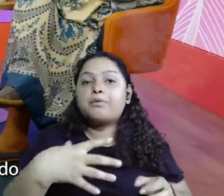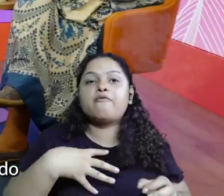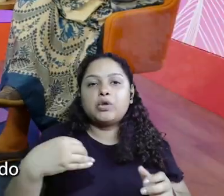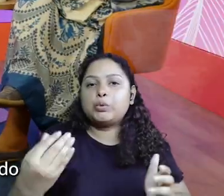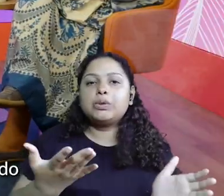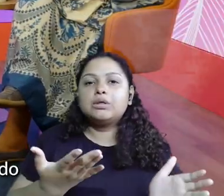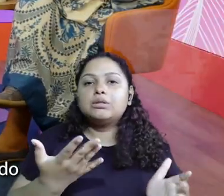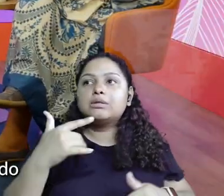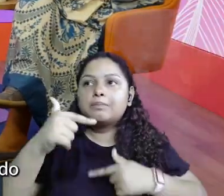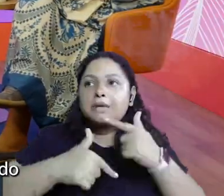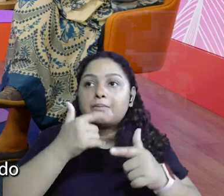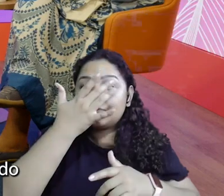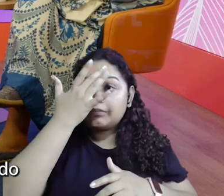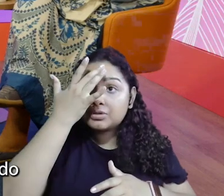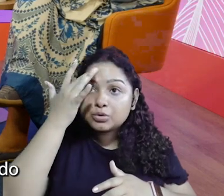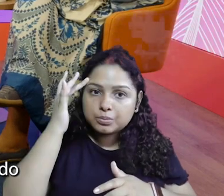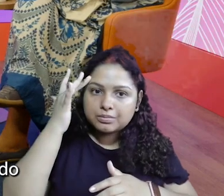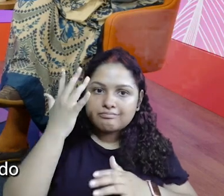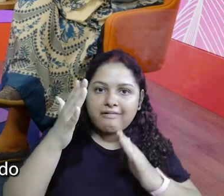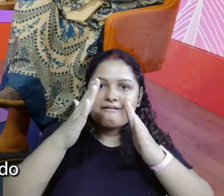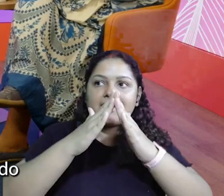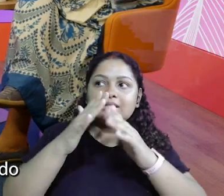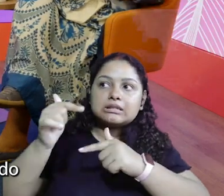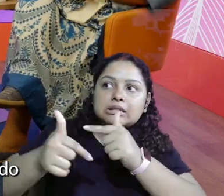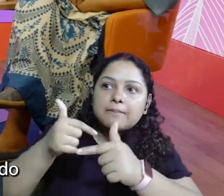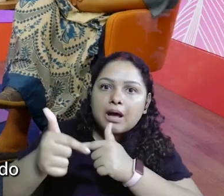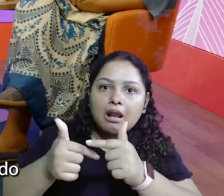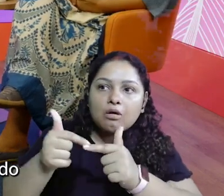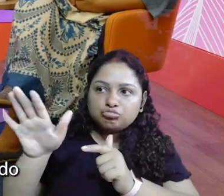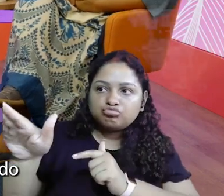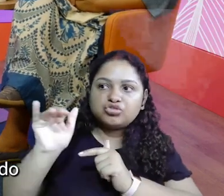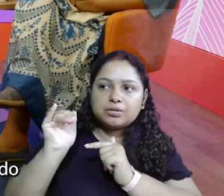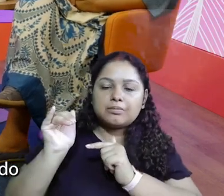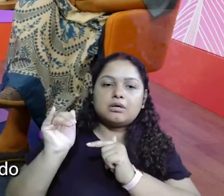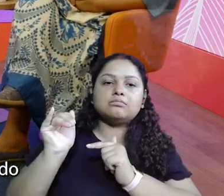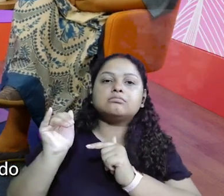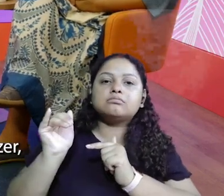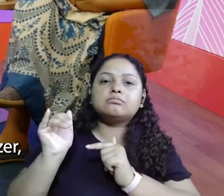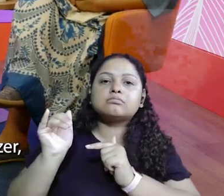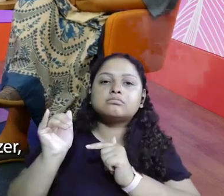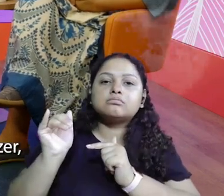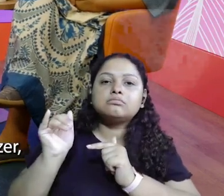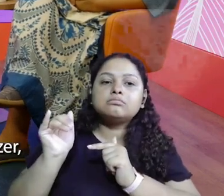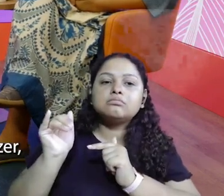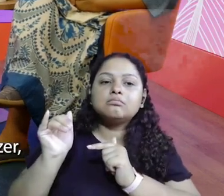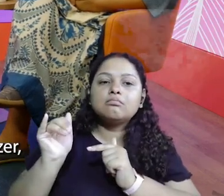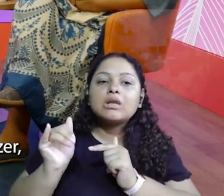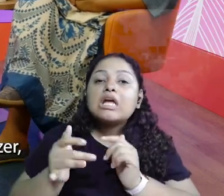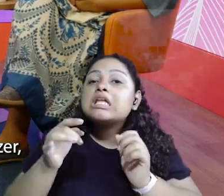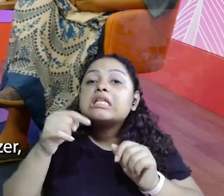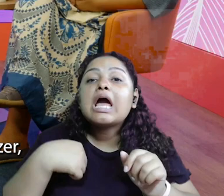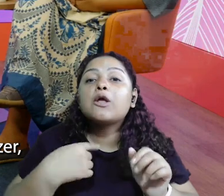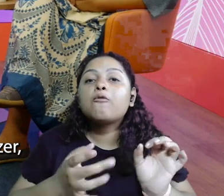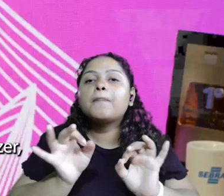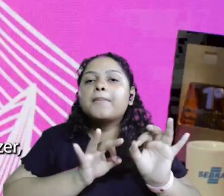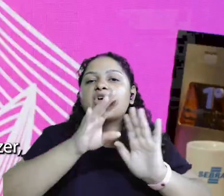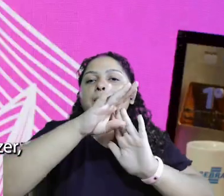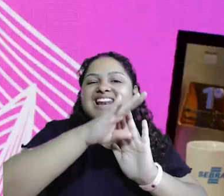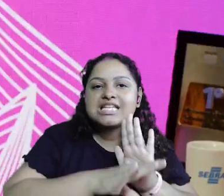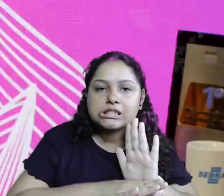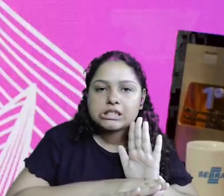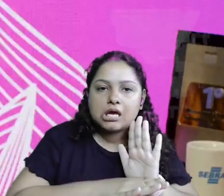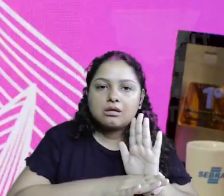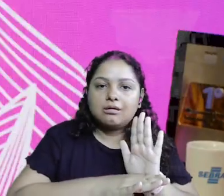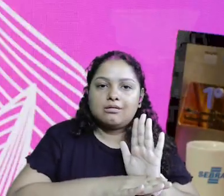fiz, a louca? Eu peguei, coloquei atrás da porta de cada cômodo um roteiro de tudo que tinha que fazer, como dava